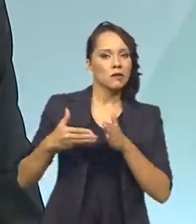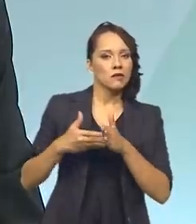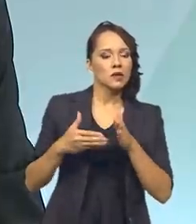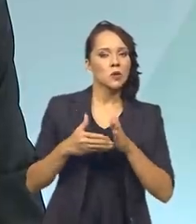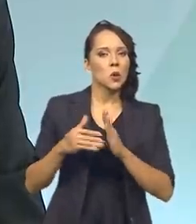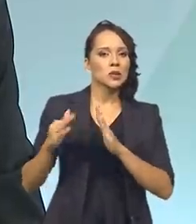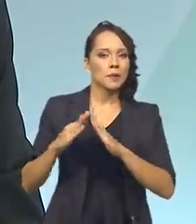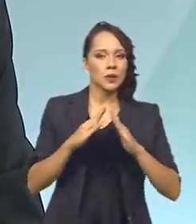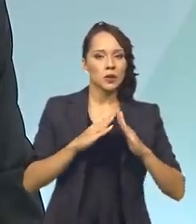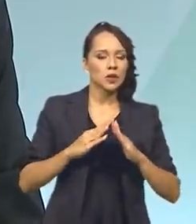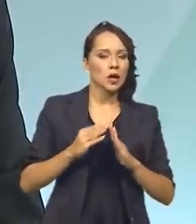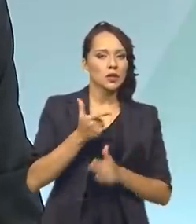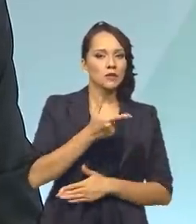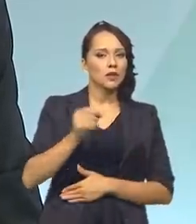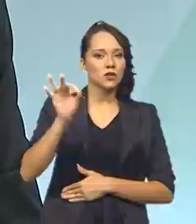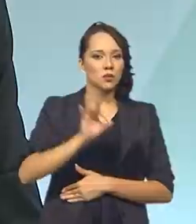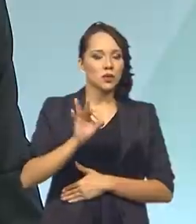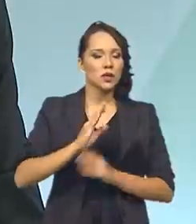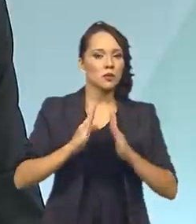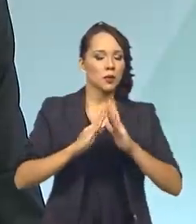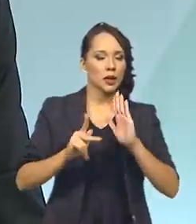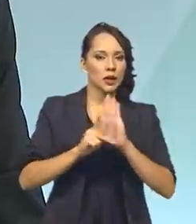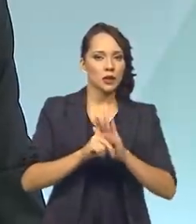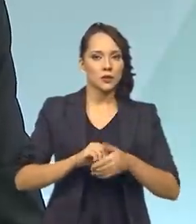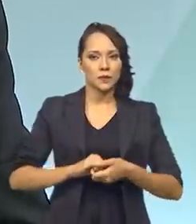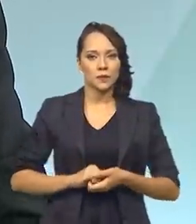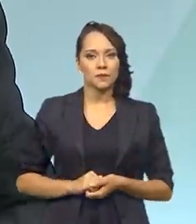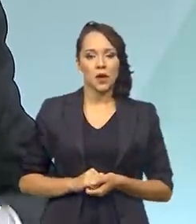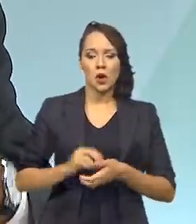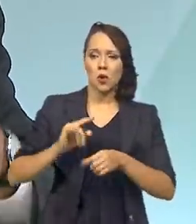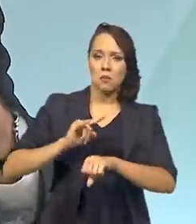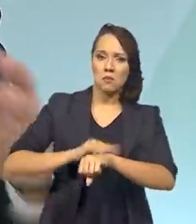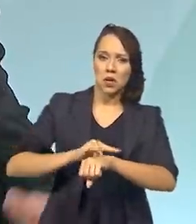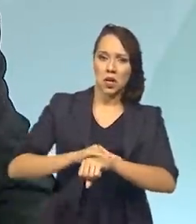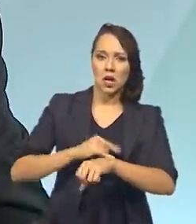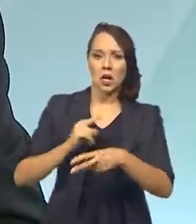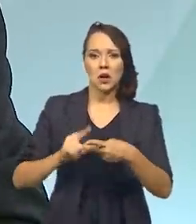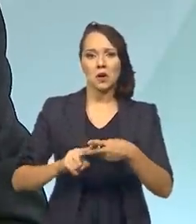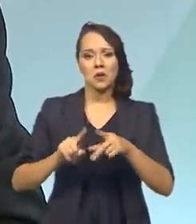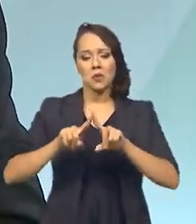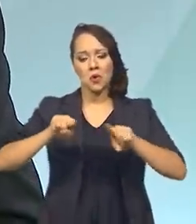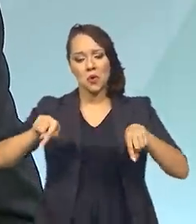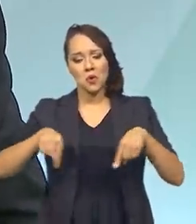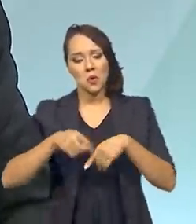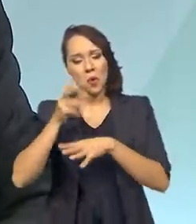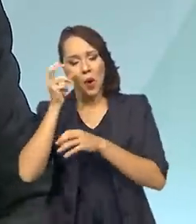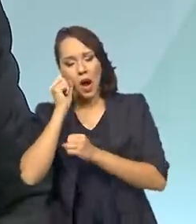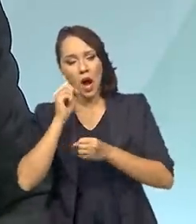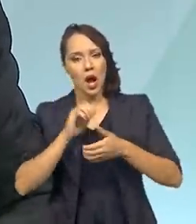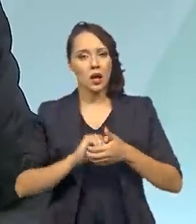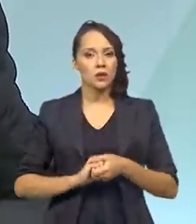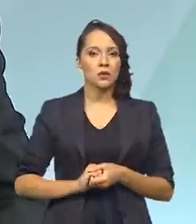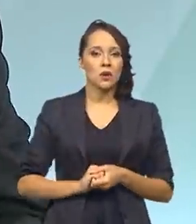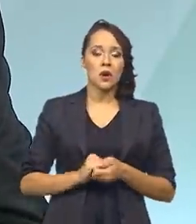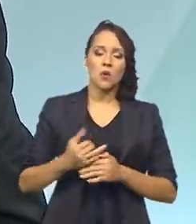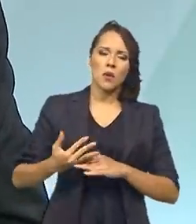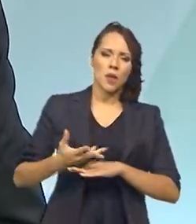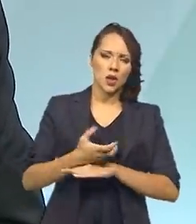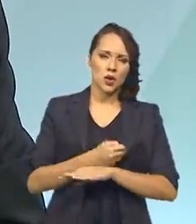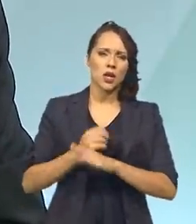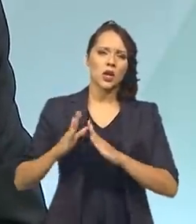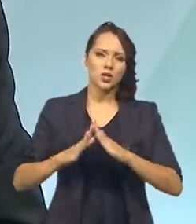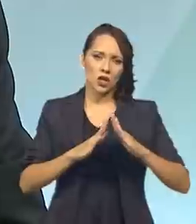habitacionais em 20% dessas propriedades. Um banheiro, um quarto, enfim, uma melhoria